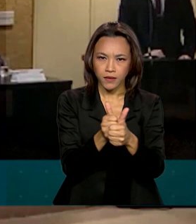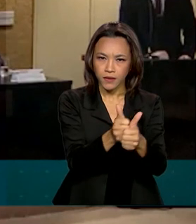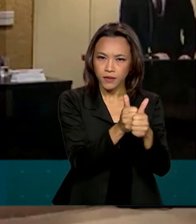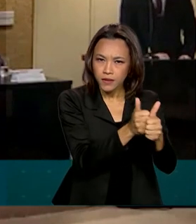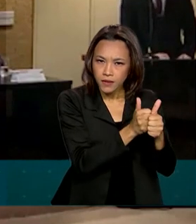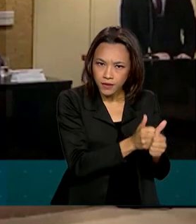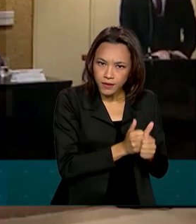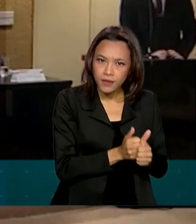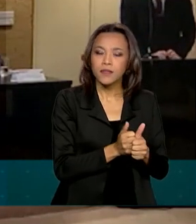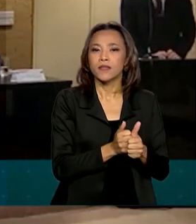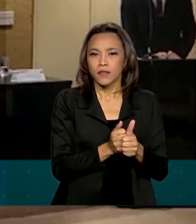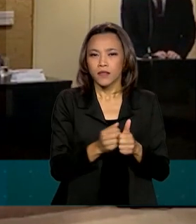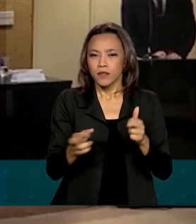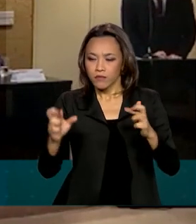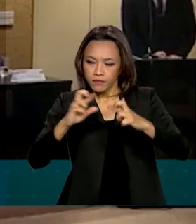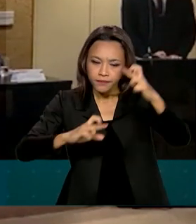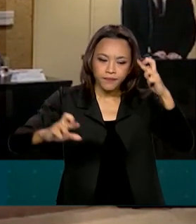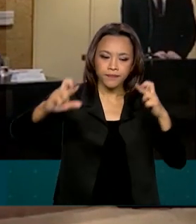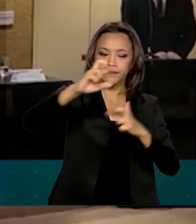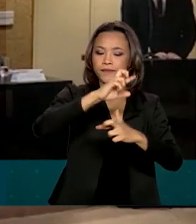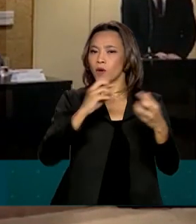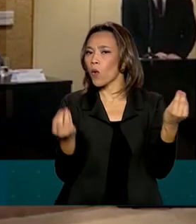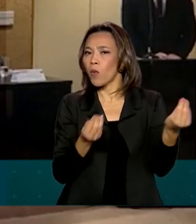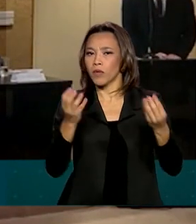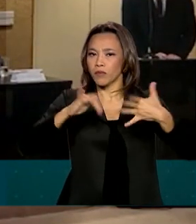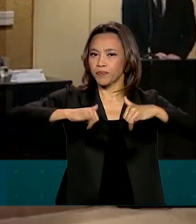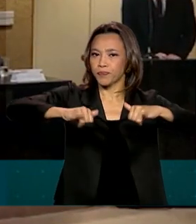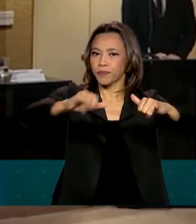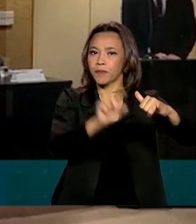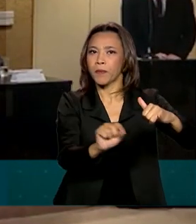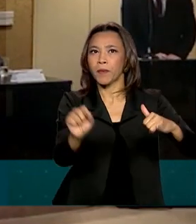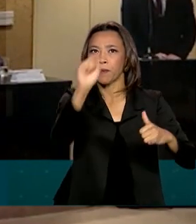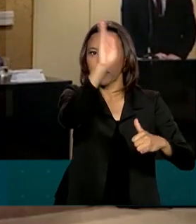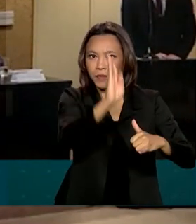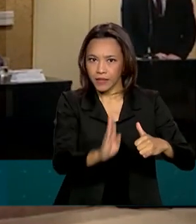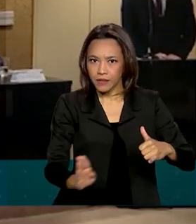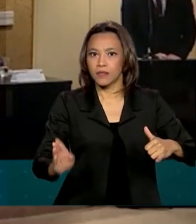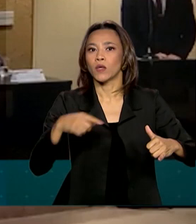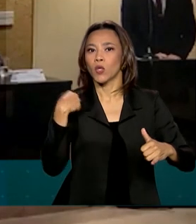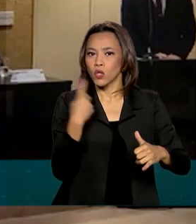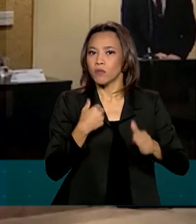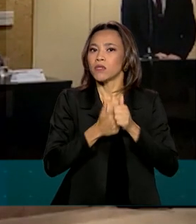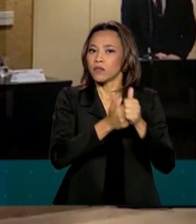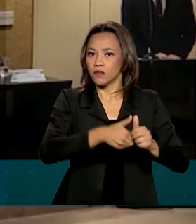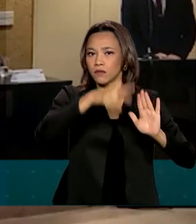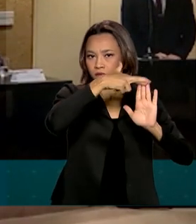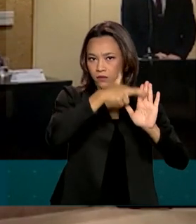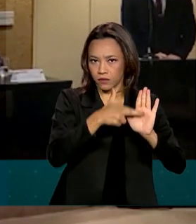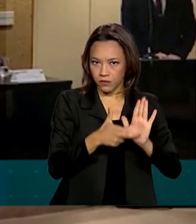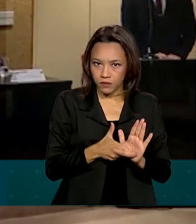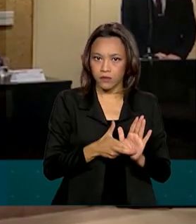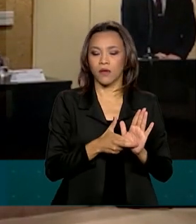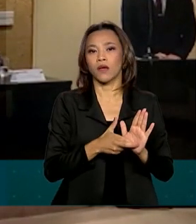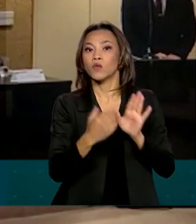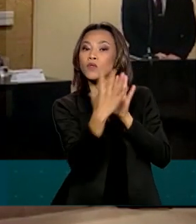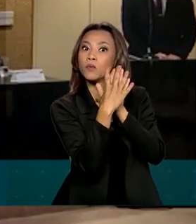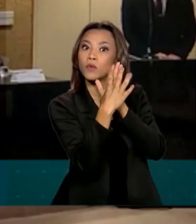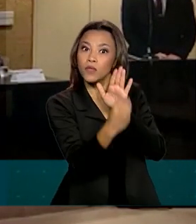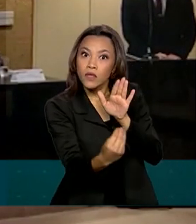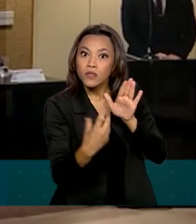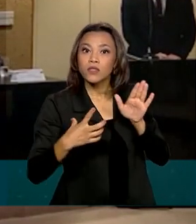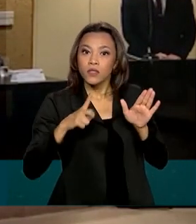meio do Comitê de Monitoramento do Setor Elétrico. Nós estamos cumprindo exatamente os protocolos, os modelos